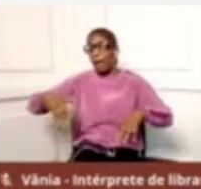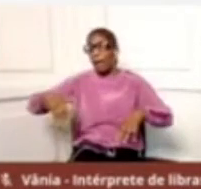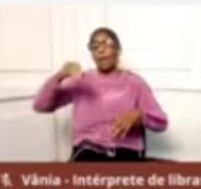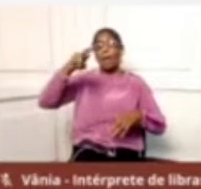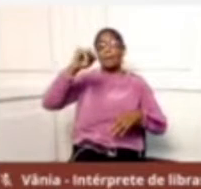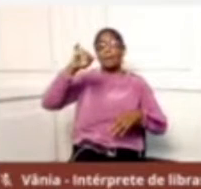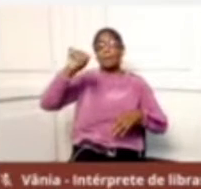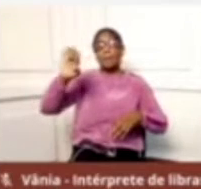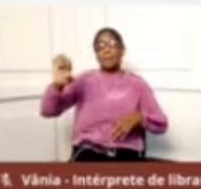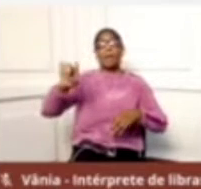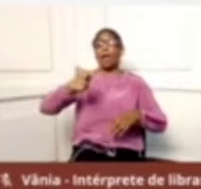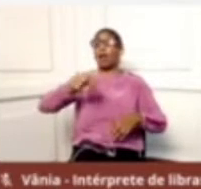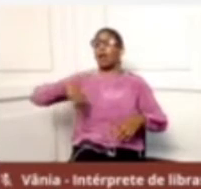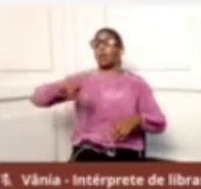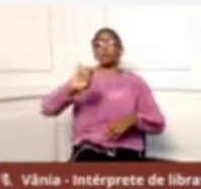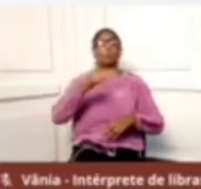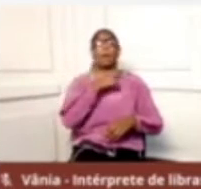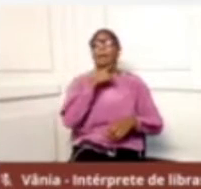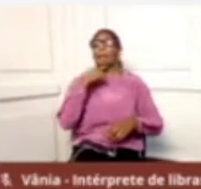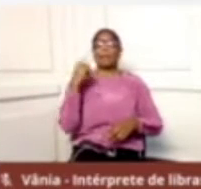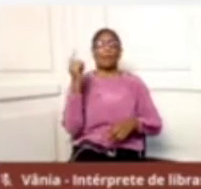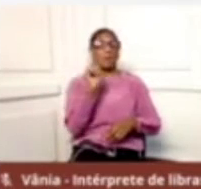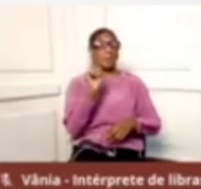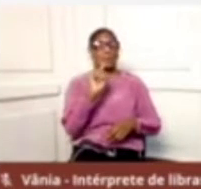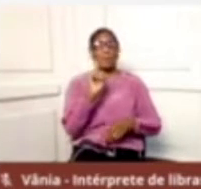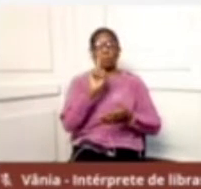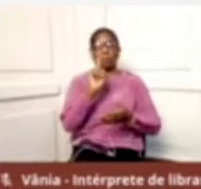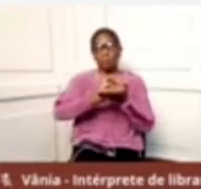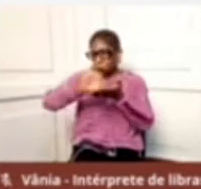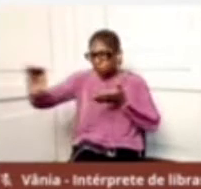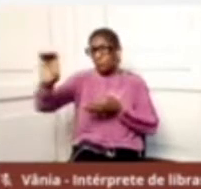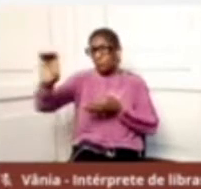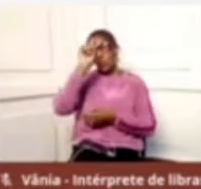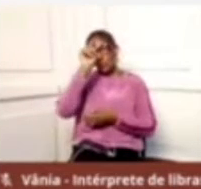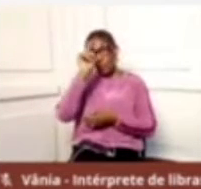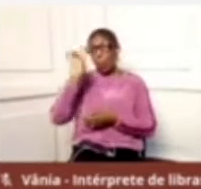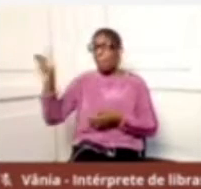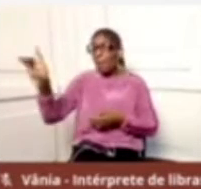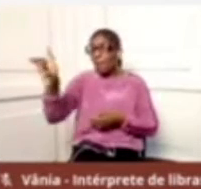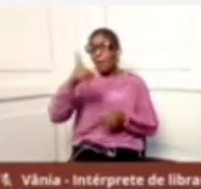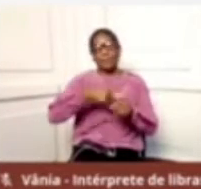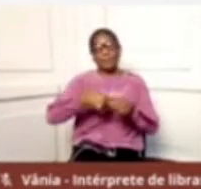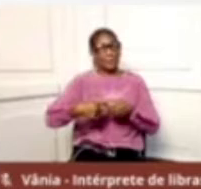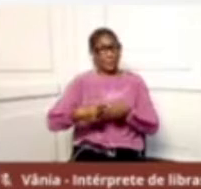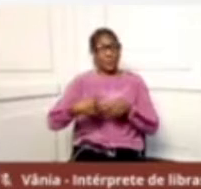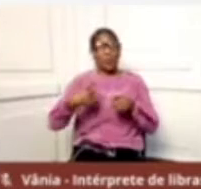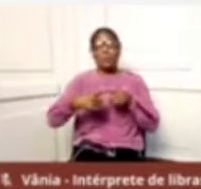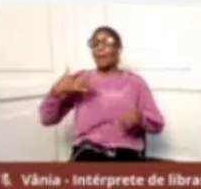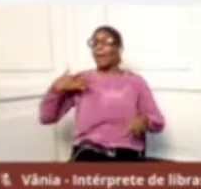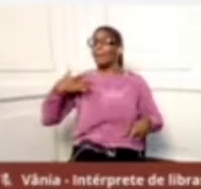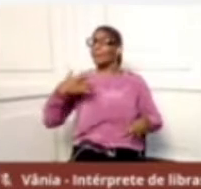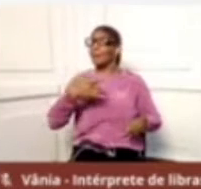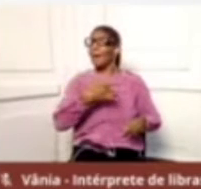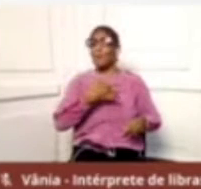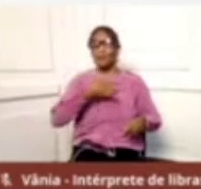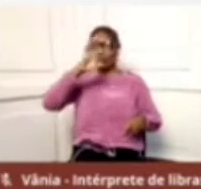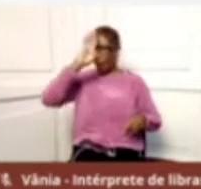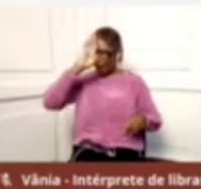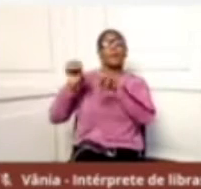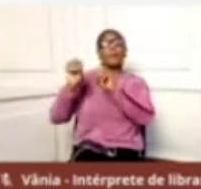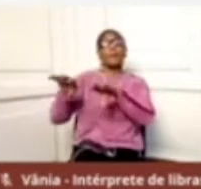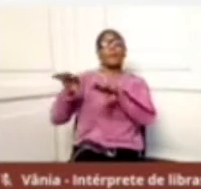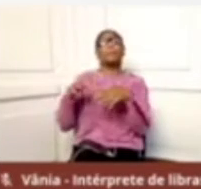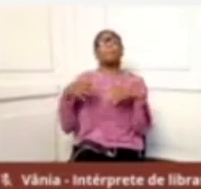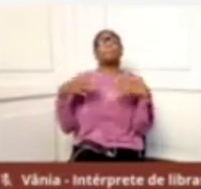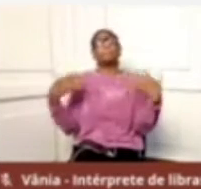o pagamento para os hospitais e para os municípios na área da saúde, porque saúde é a absoluta prioridade para